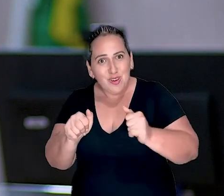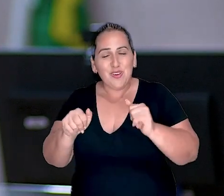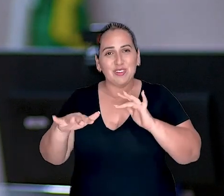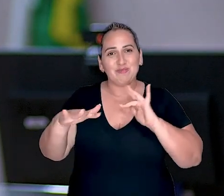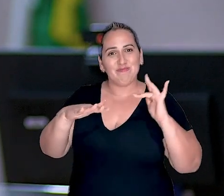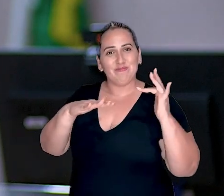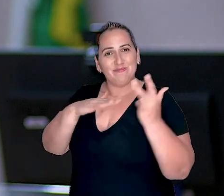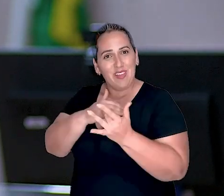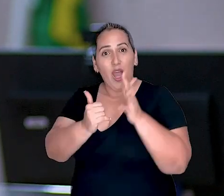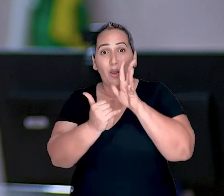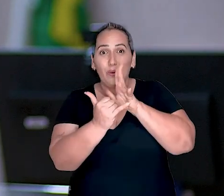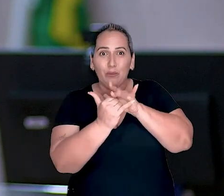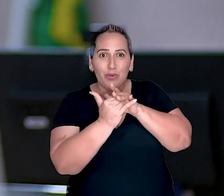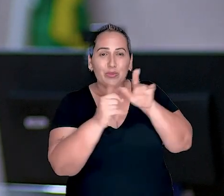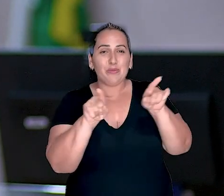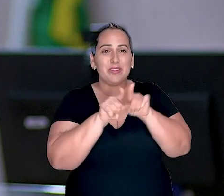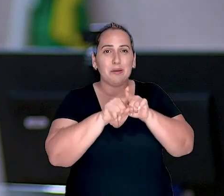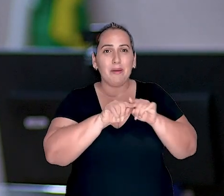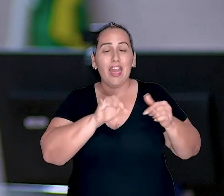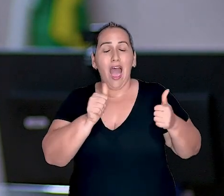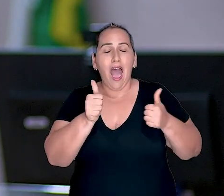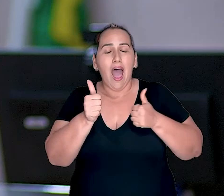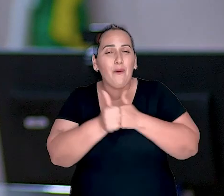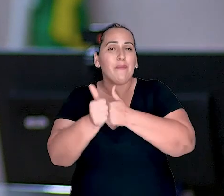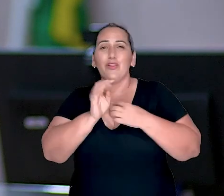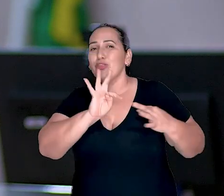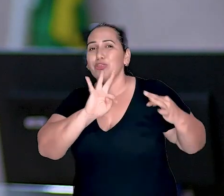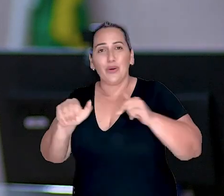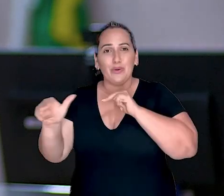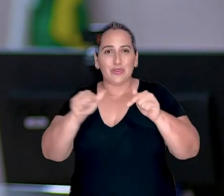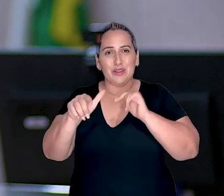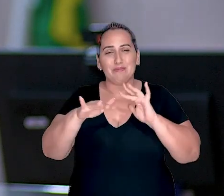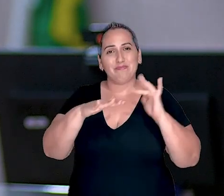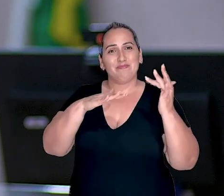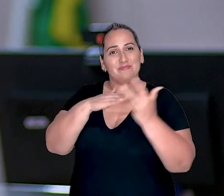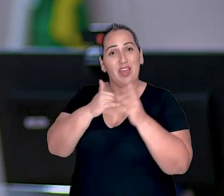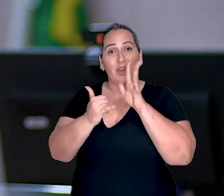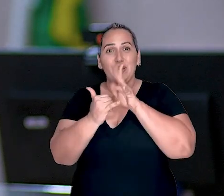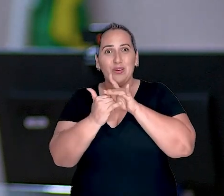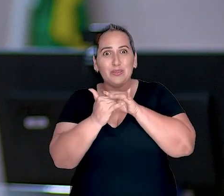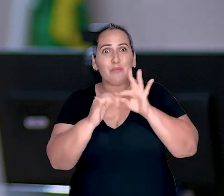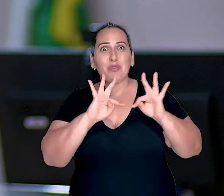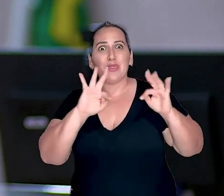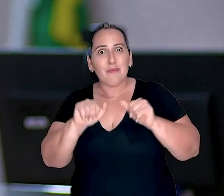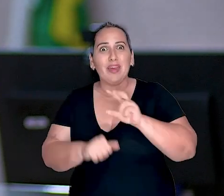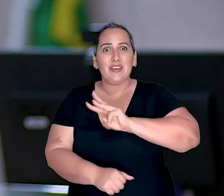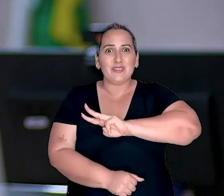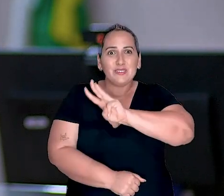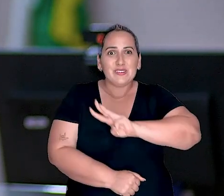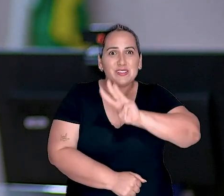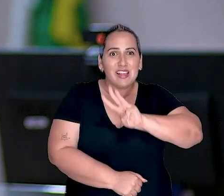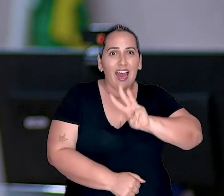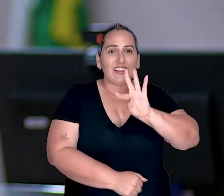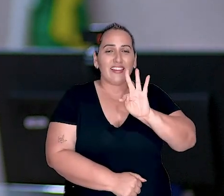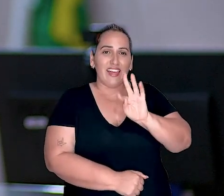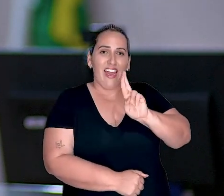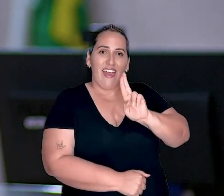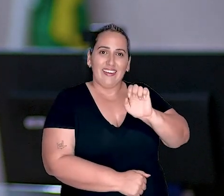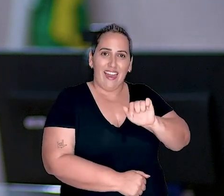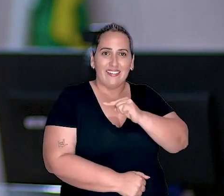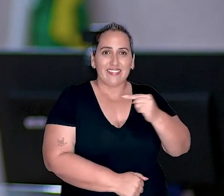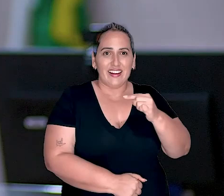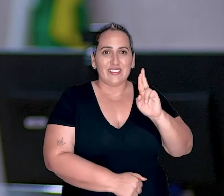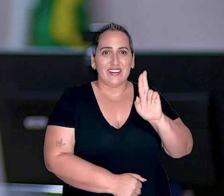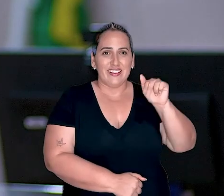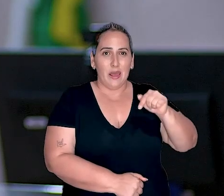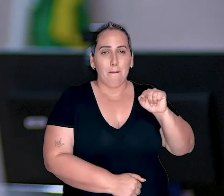nosso canal do YouTube e acompanhar também as ações do TRE nas redes sociais e no portal tre-rn